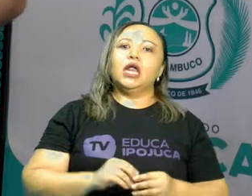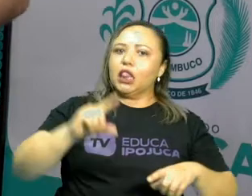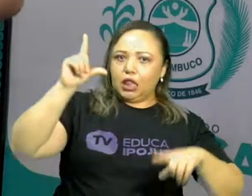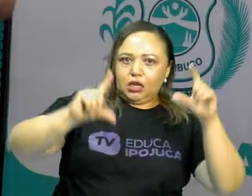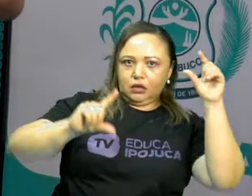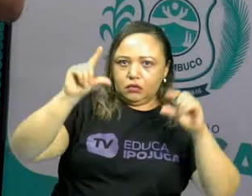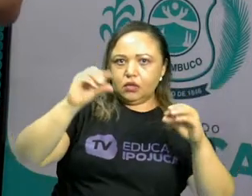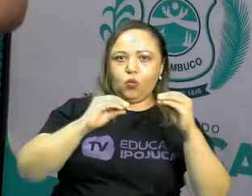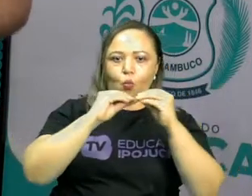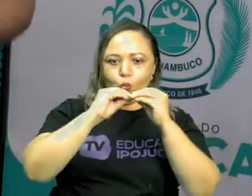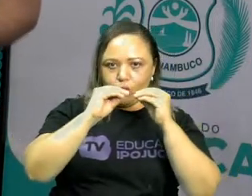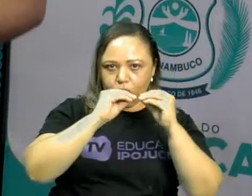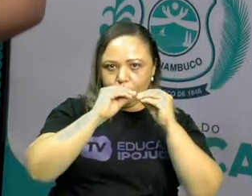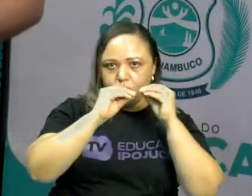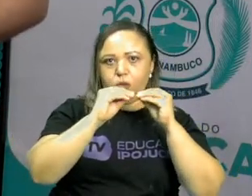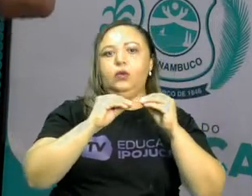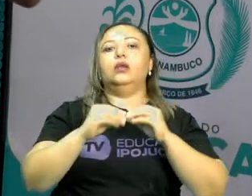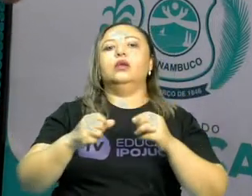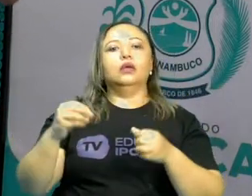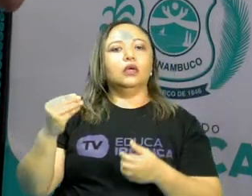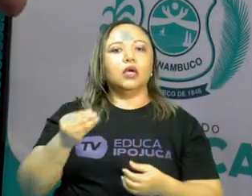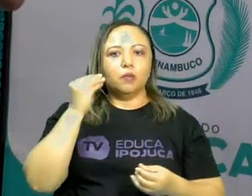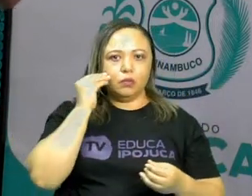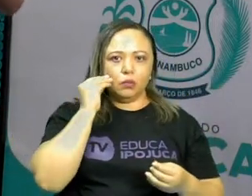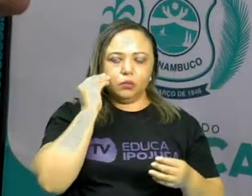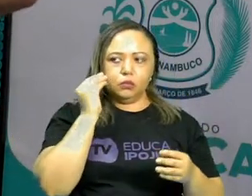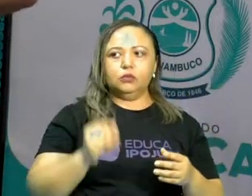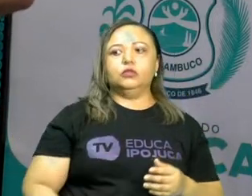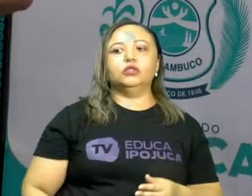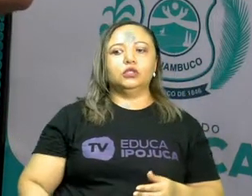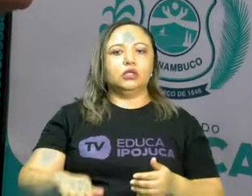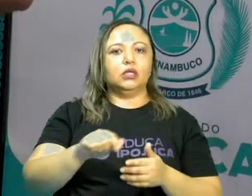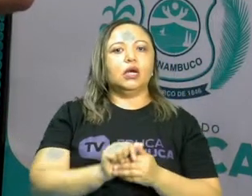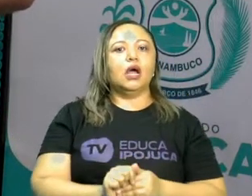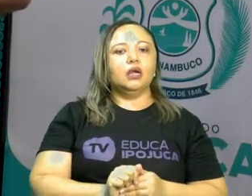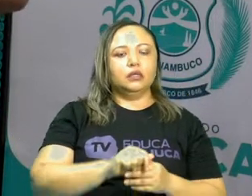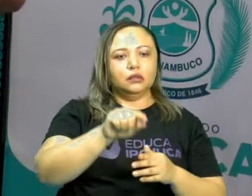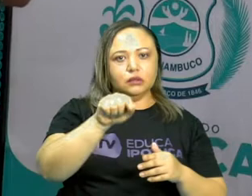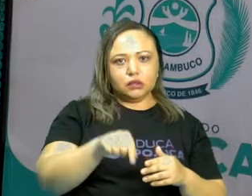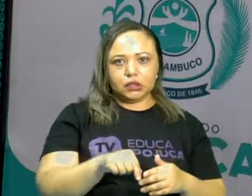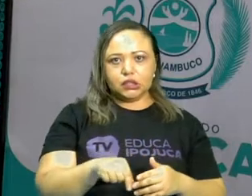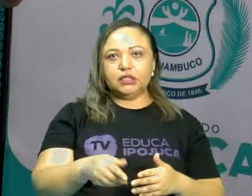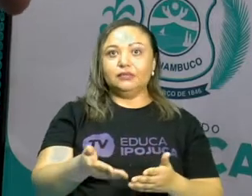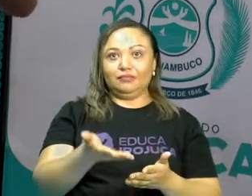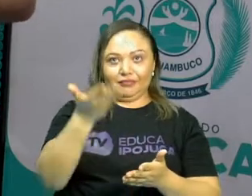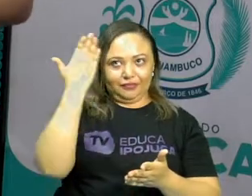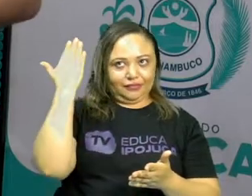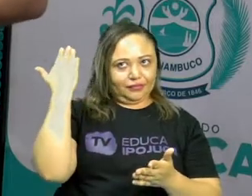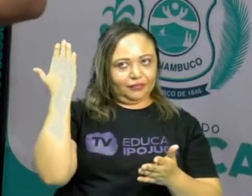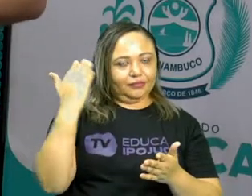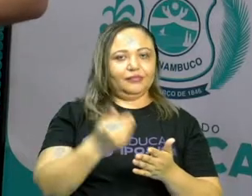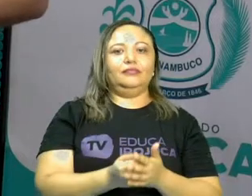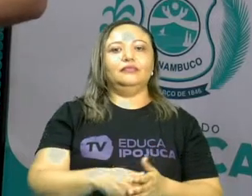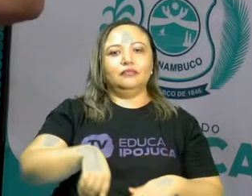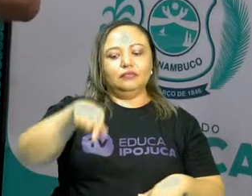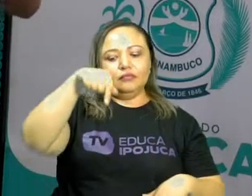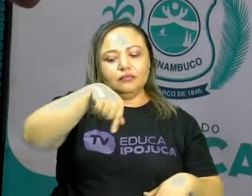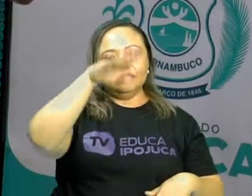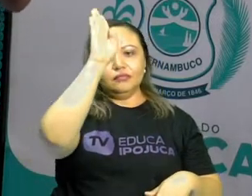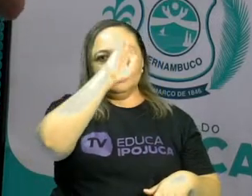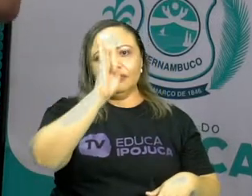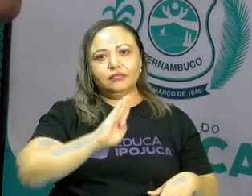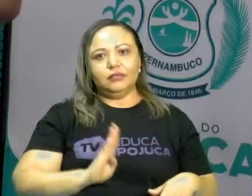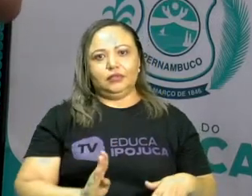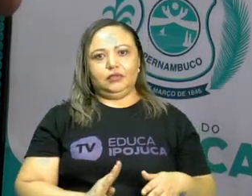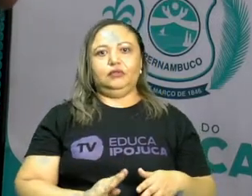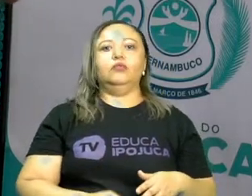esse período, o período do governo do Dom Pedro II. Então, este governo do Pedro II, ele vai entrar